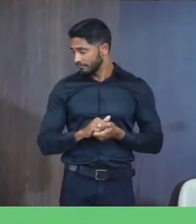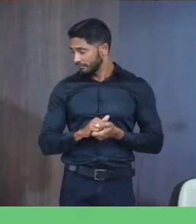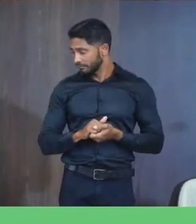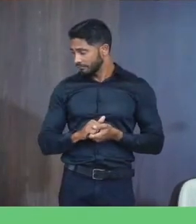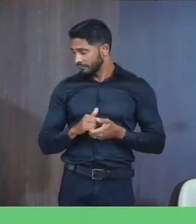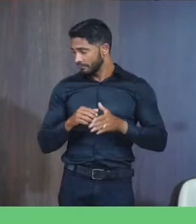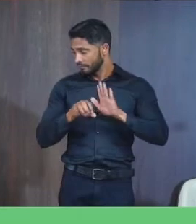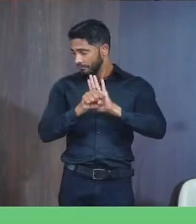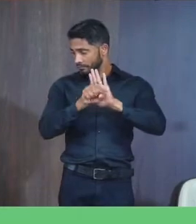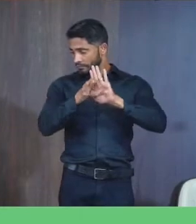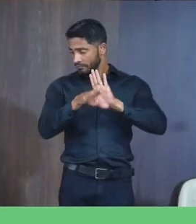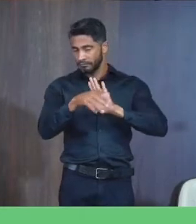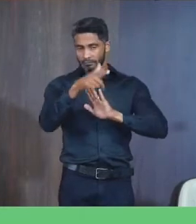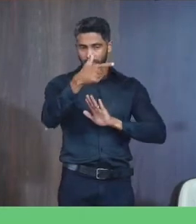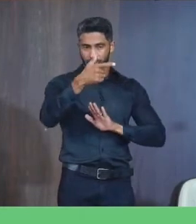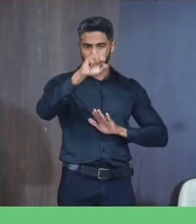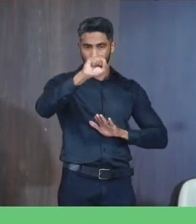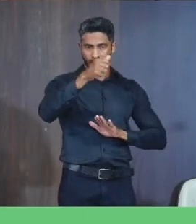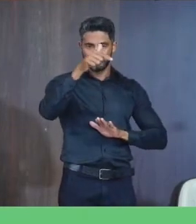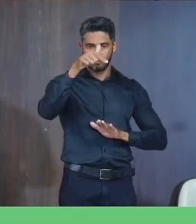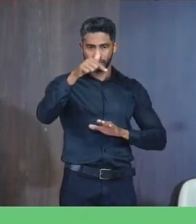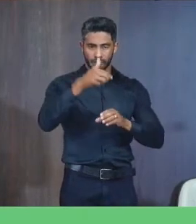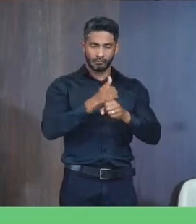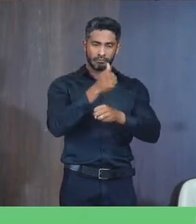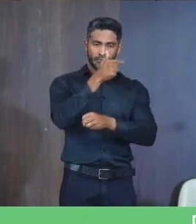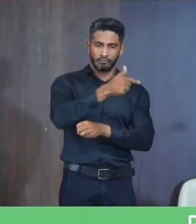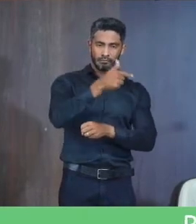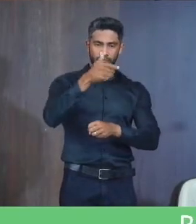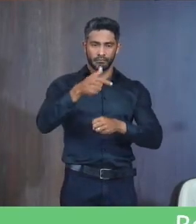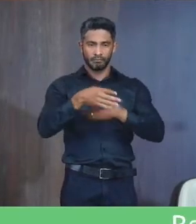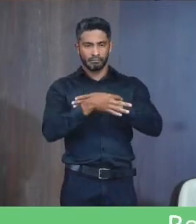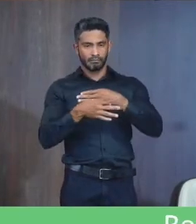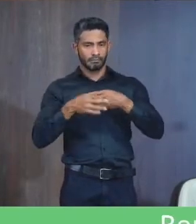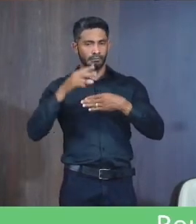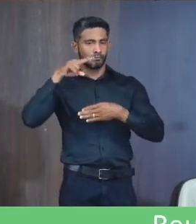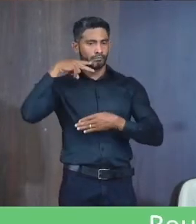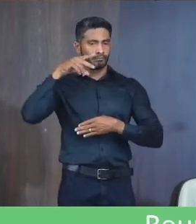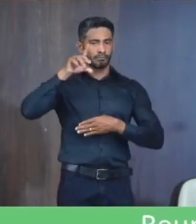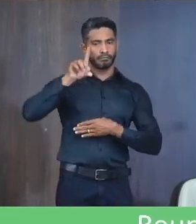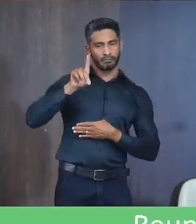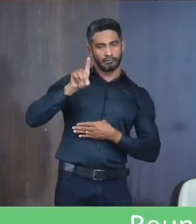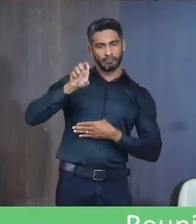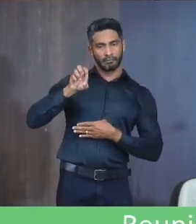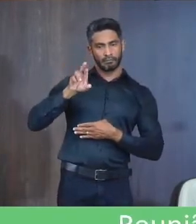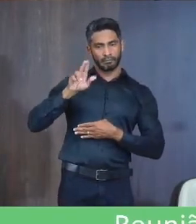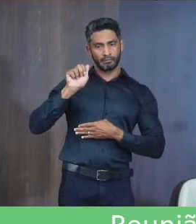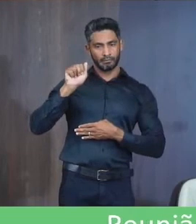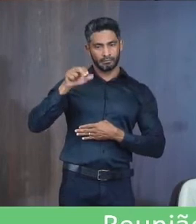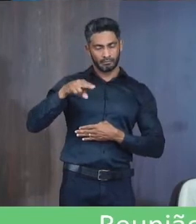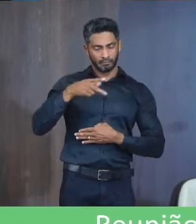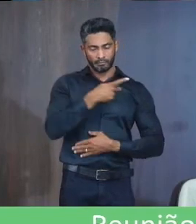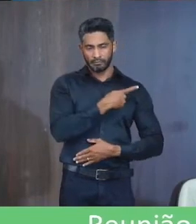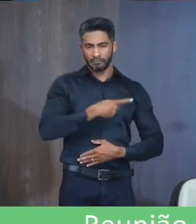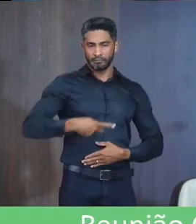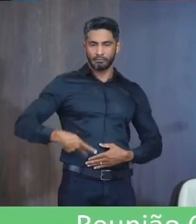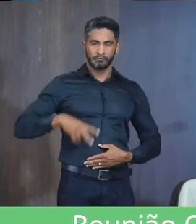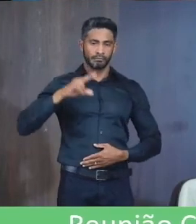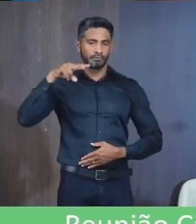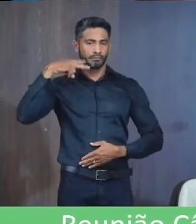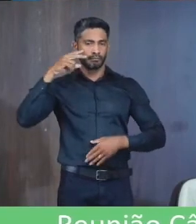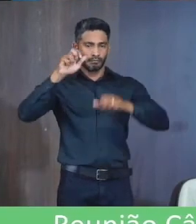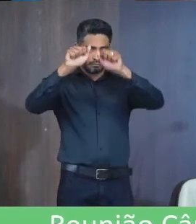Requerimento 287 2022 Autoria O vereador Derlan Miranda Excelentíssimo Senhor presidente O vereador Que